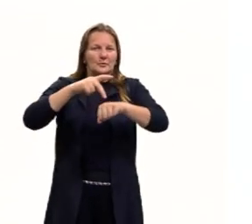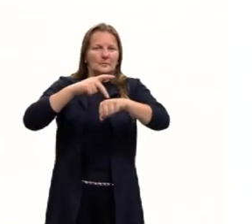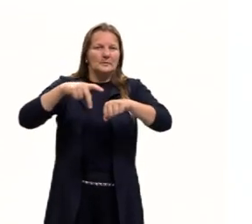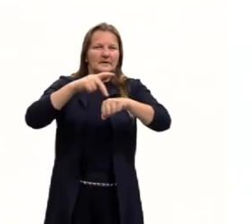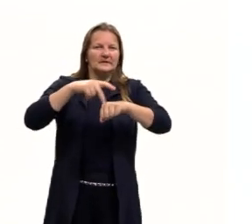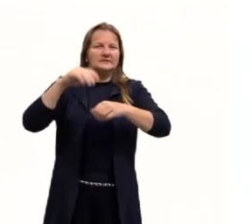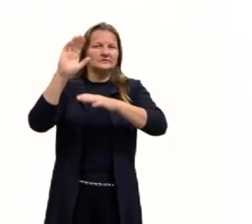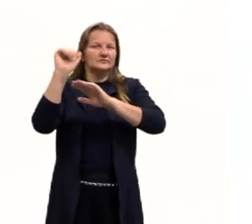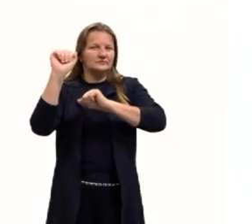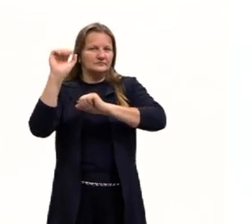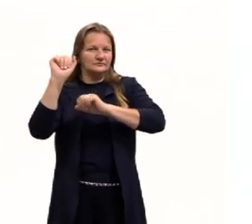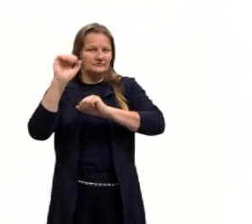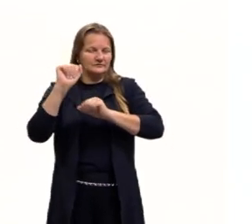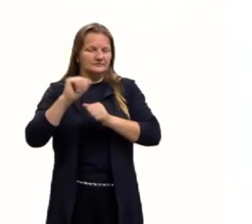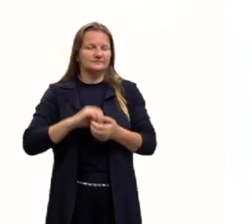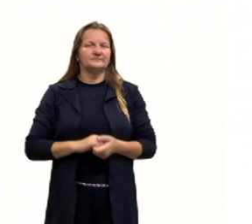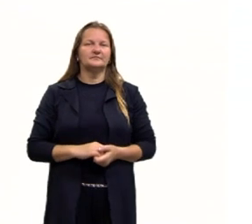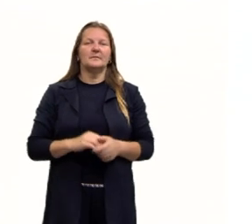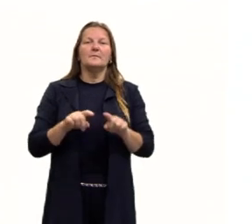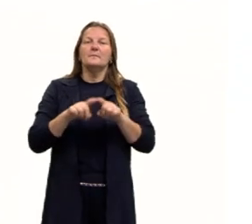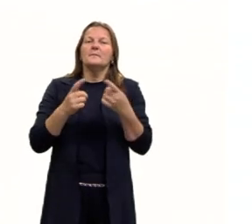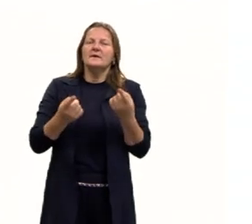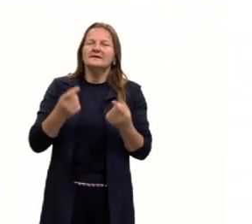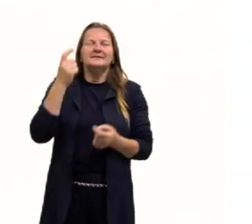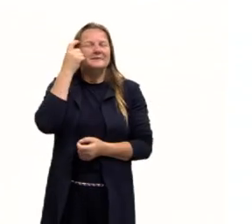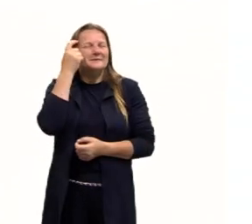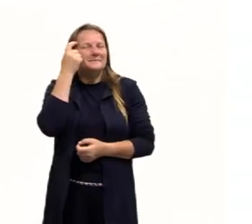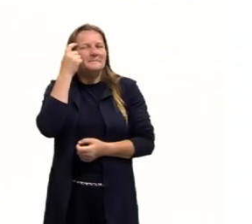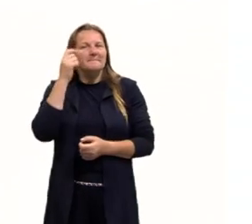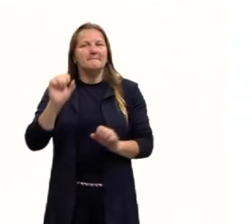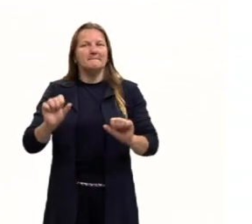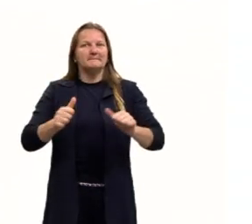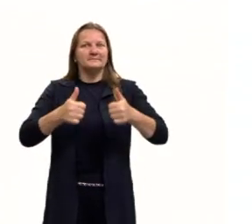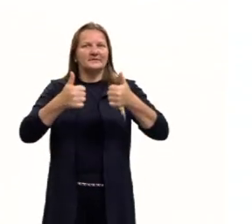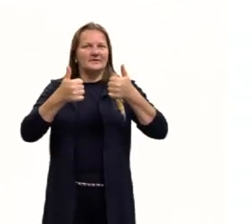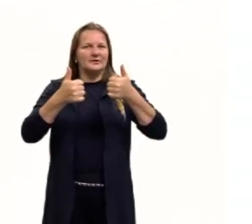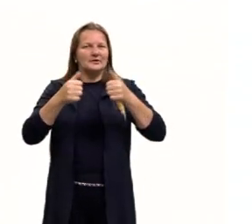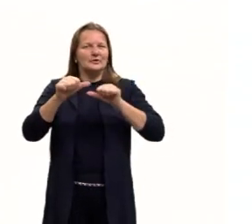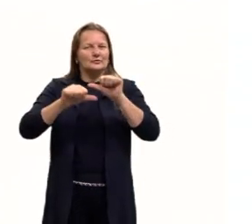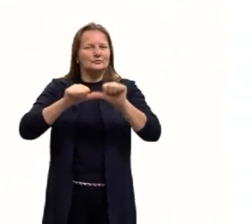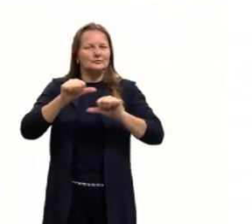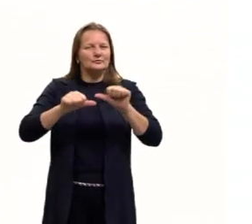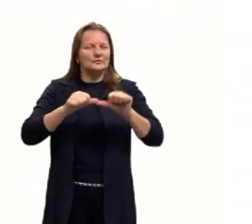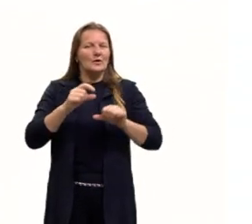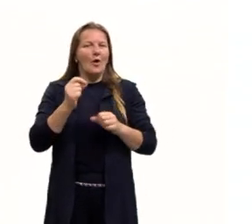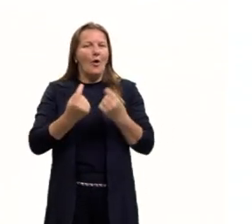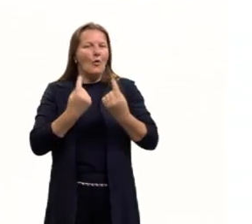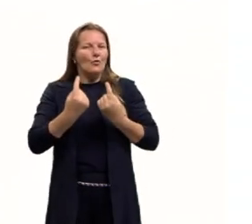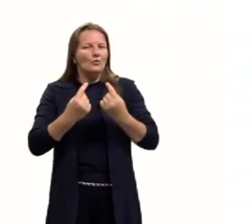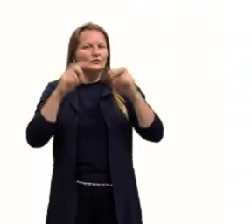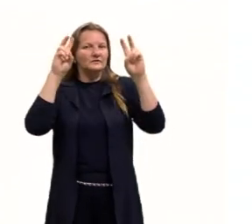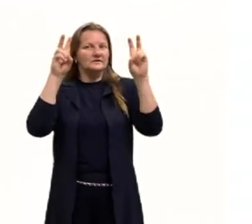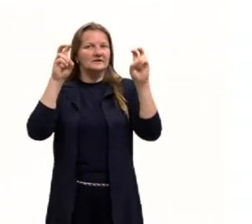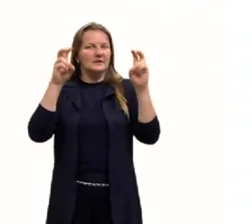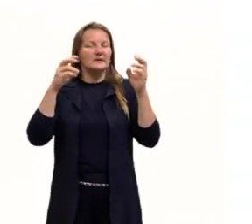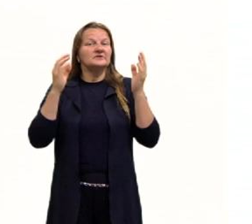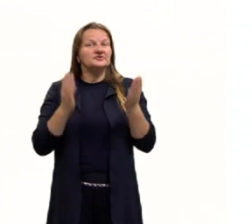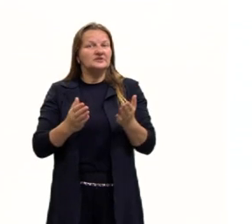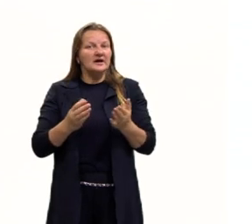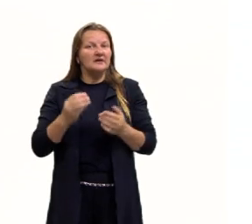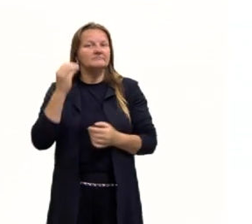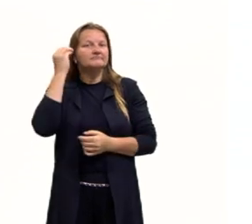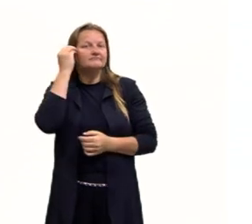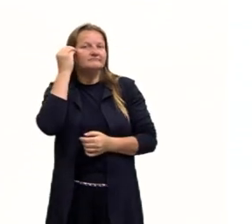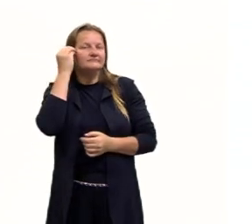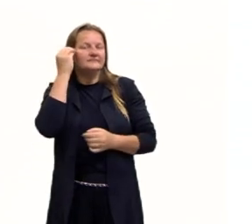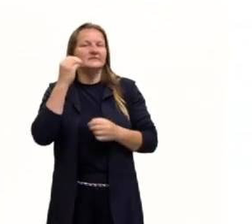Hispano-América. Entretanto, achei por bem, em vez disso, trabalhar com vocês alguns temas que foram trazidos através de